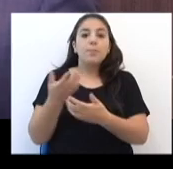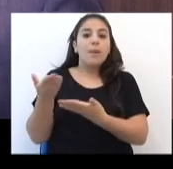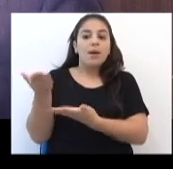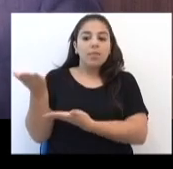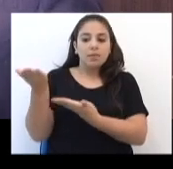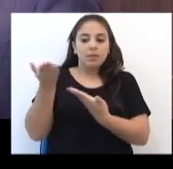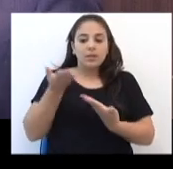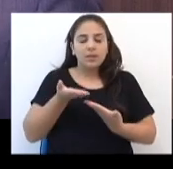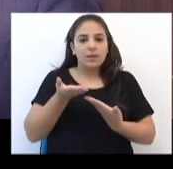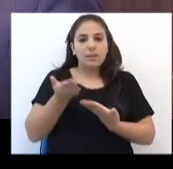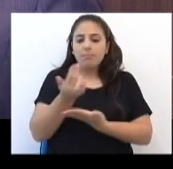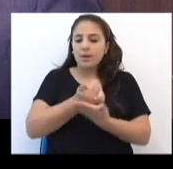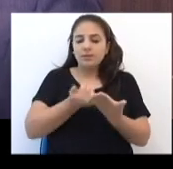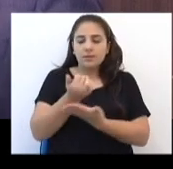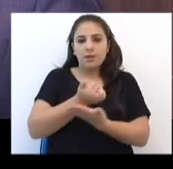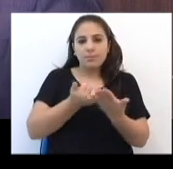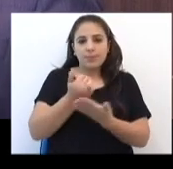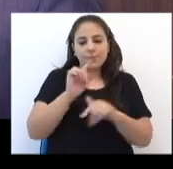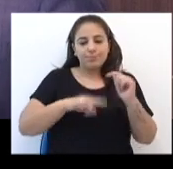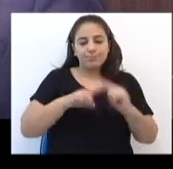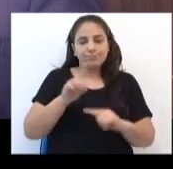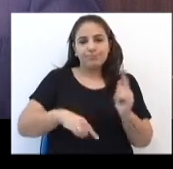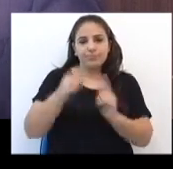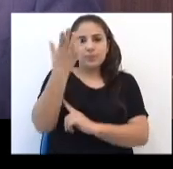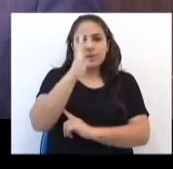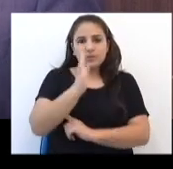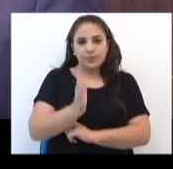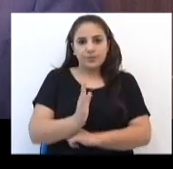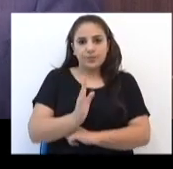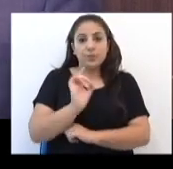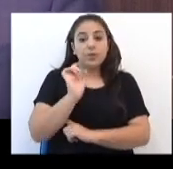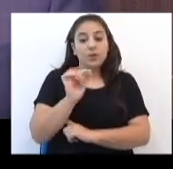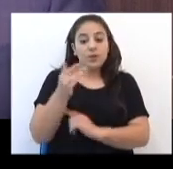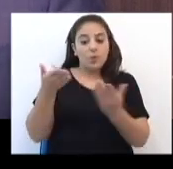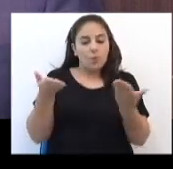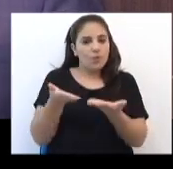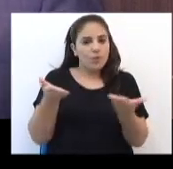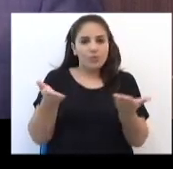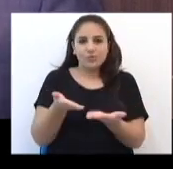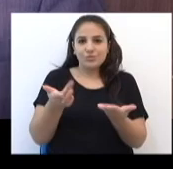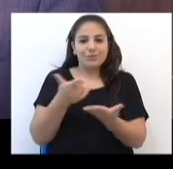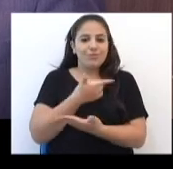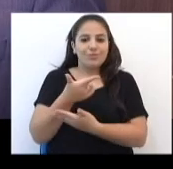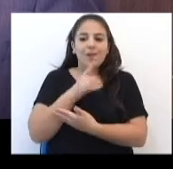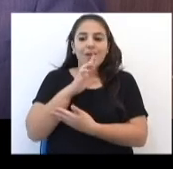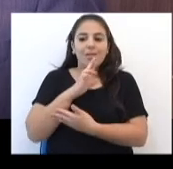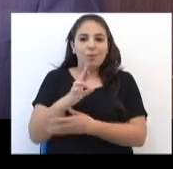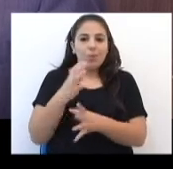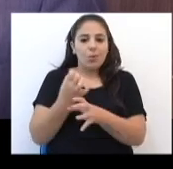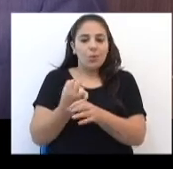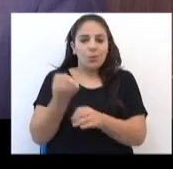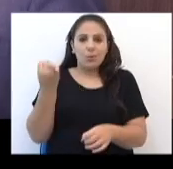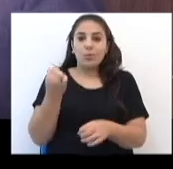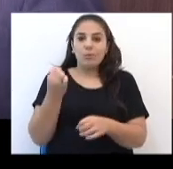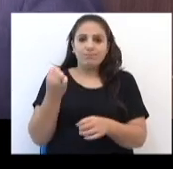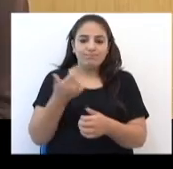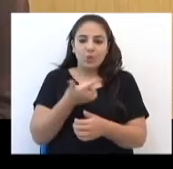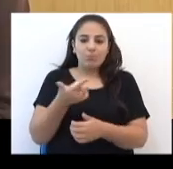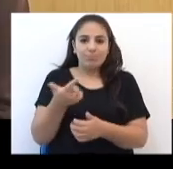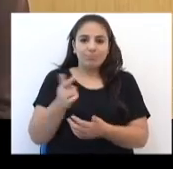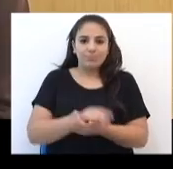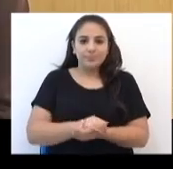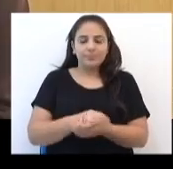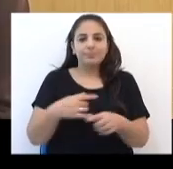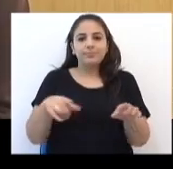atender basicamente o mercado nacional. E esse mercado nacional é justamente o que hoje não está correspondendo, ele praticamente inexiste.